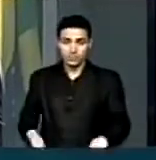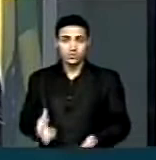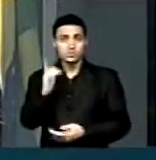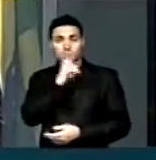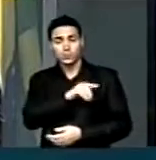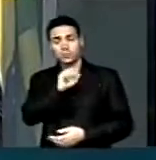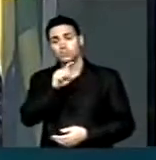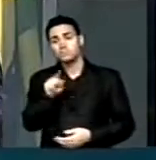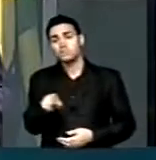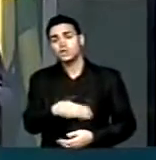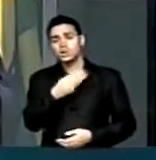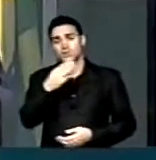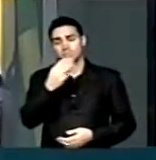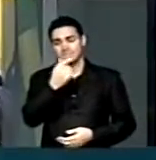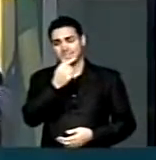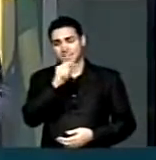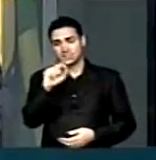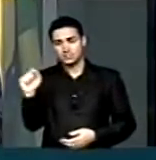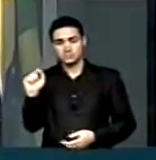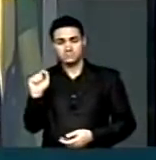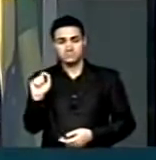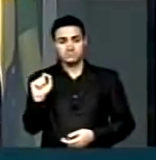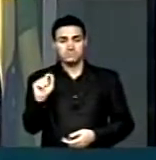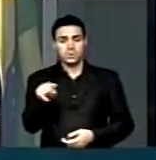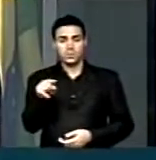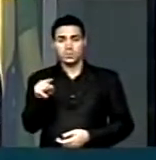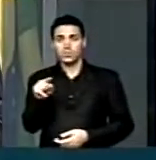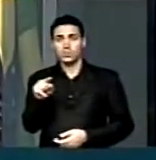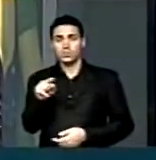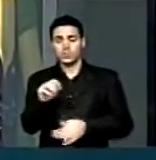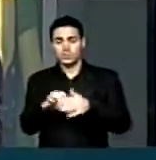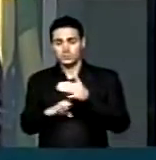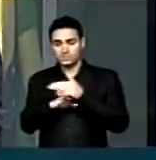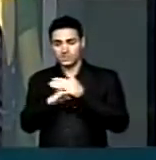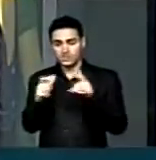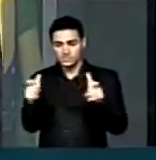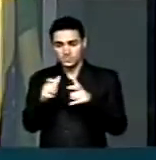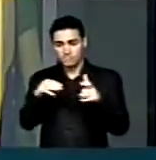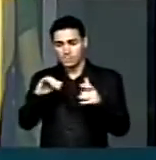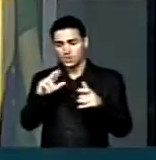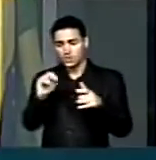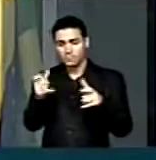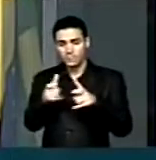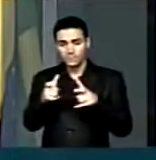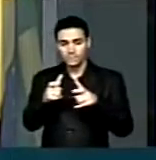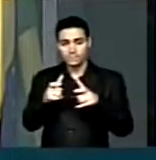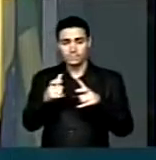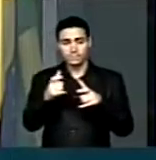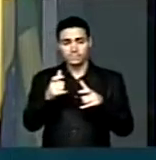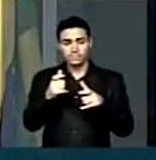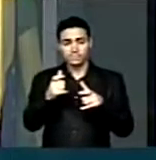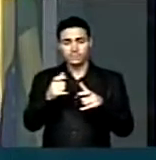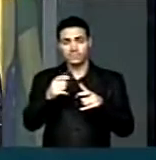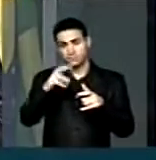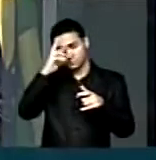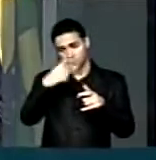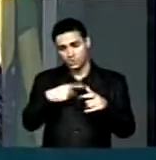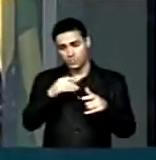8 milhões e 700 mil micro e pequenos empreendedores e empreendedores individuais,